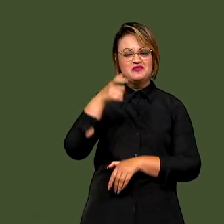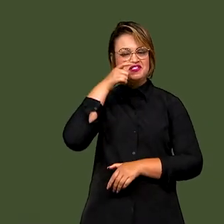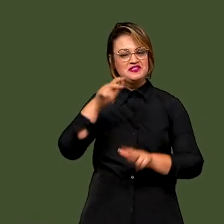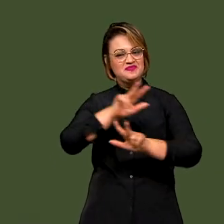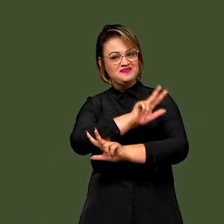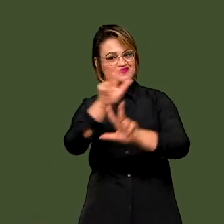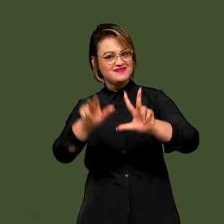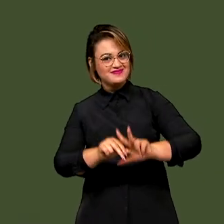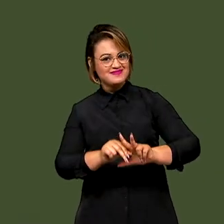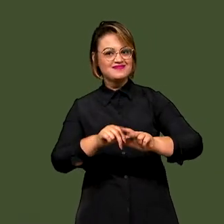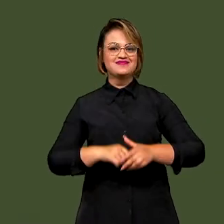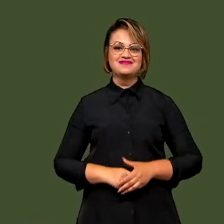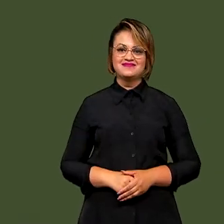é na TV Brasil. NO